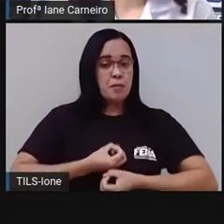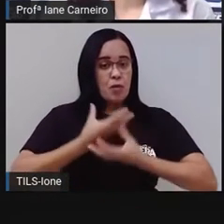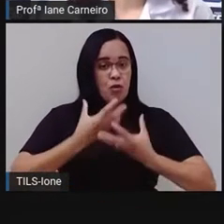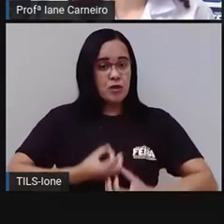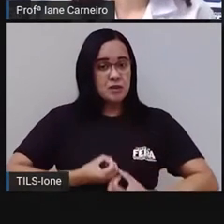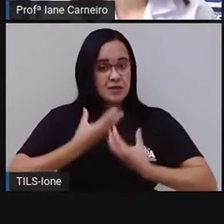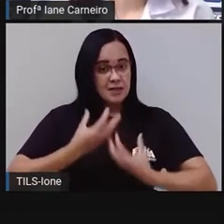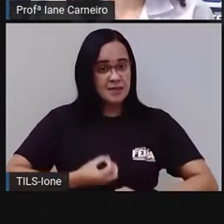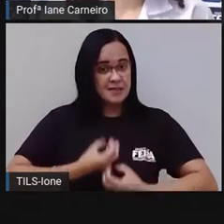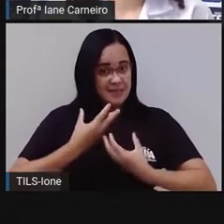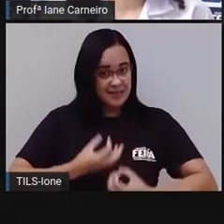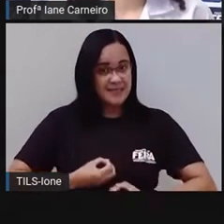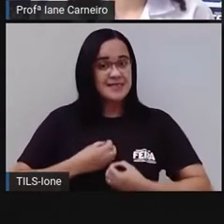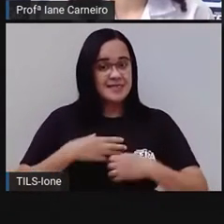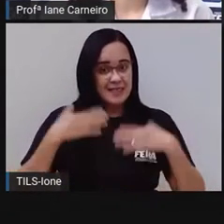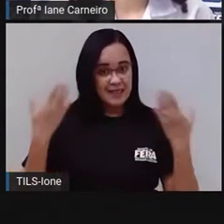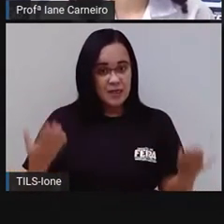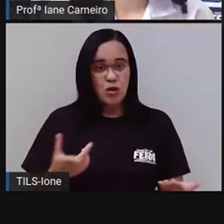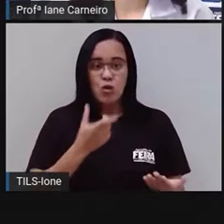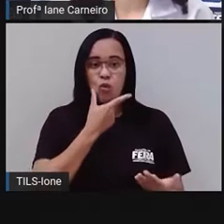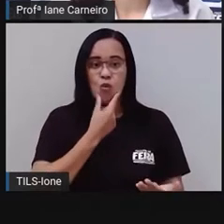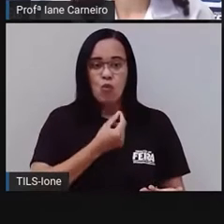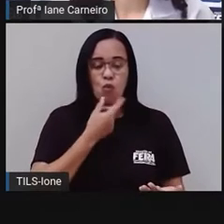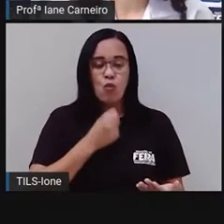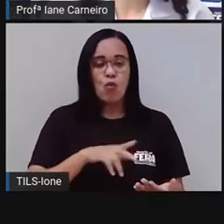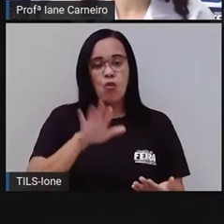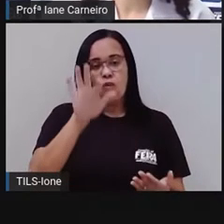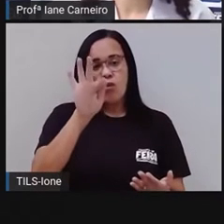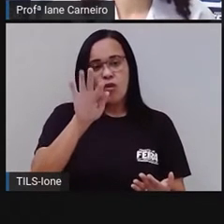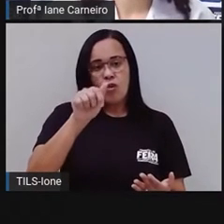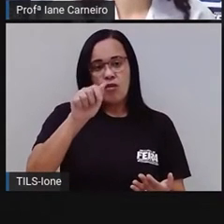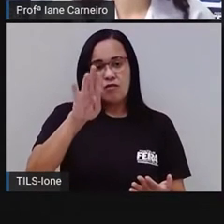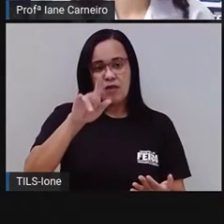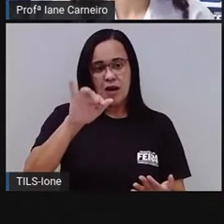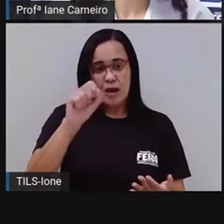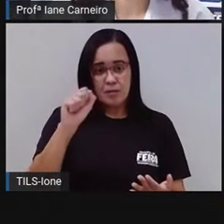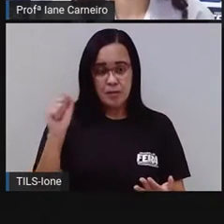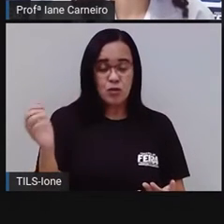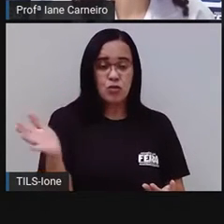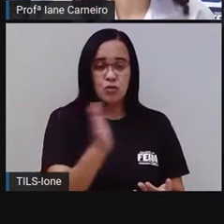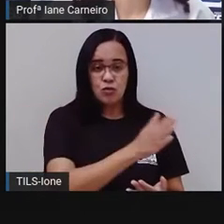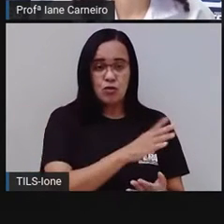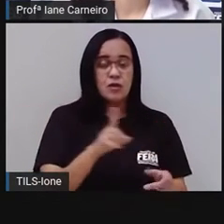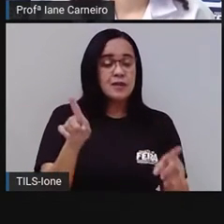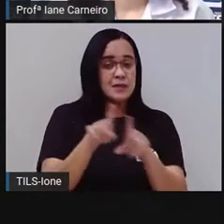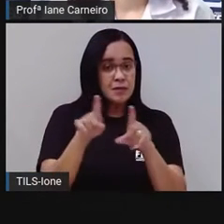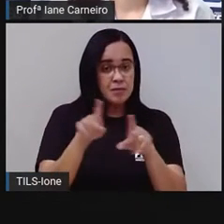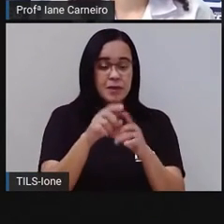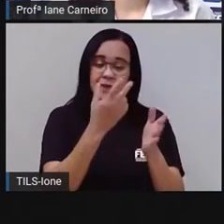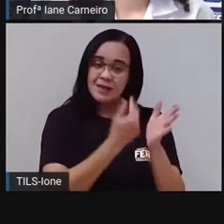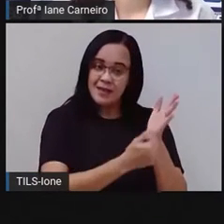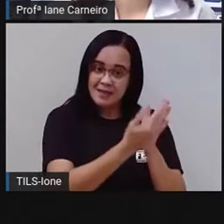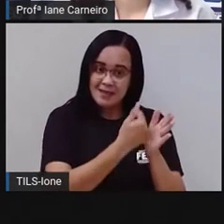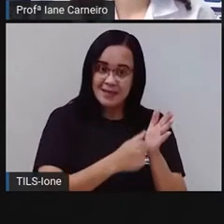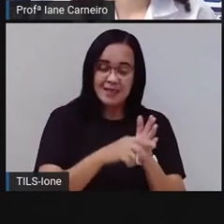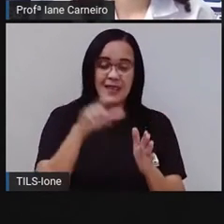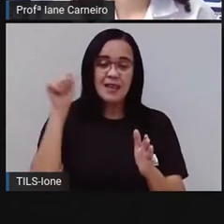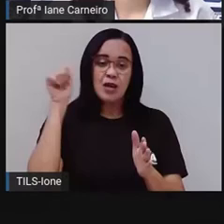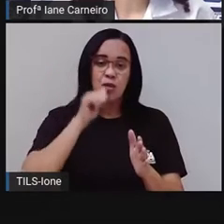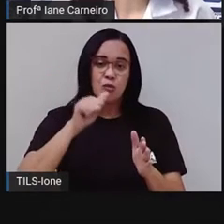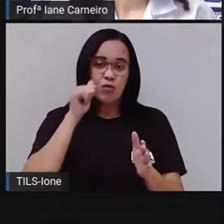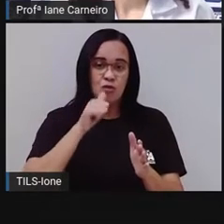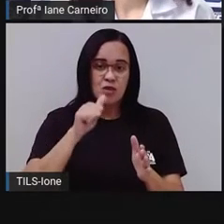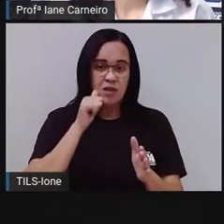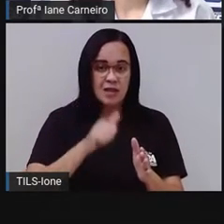e foi ilustrado com bordados de Sabina Sombra. Olha só como é lindo a ilustração desse